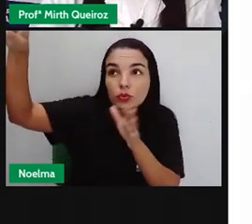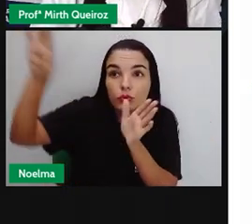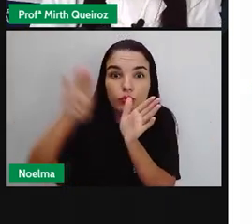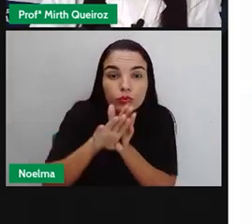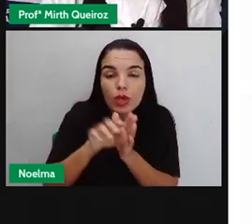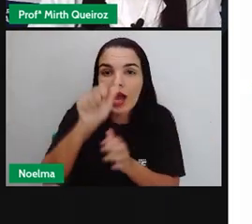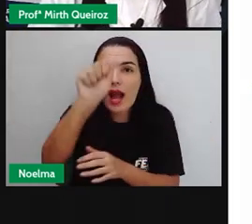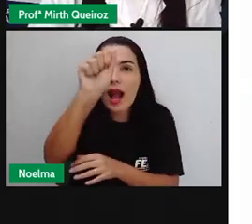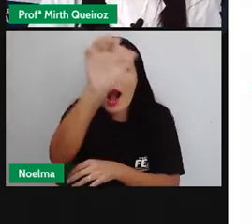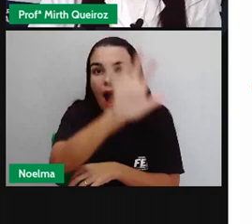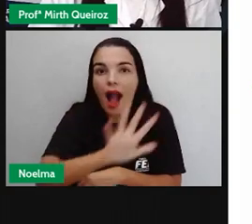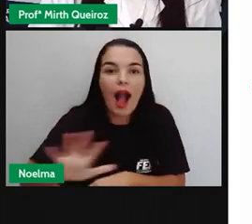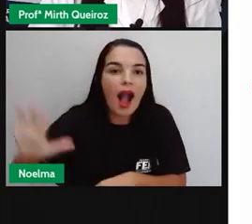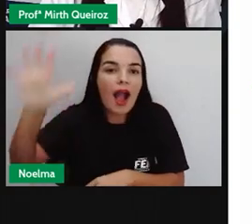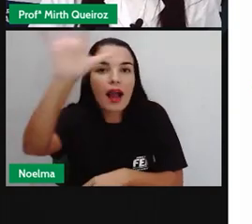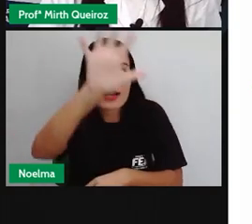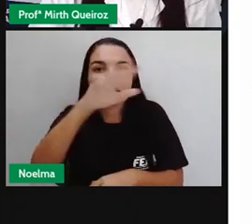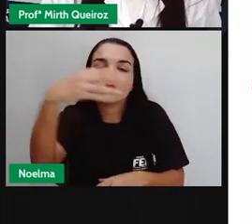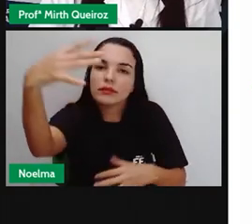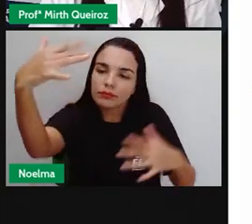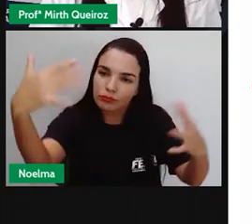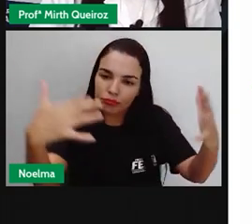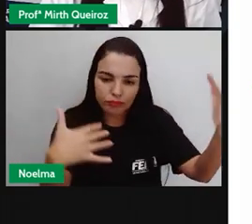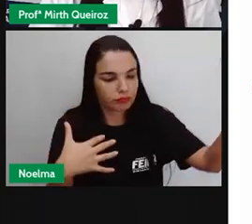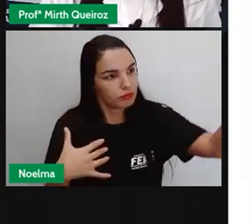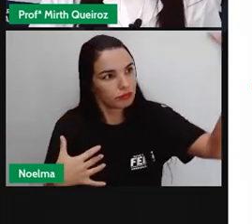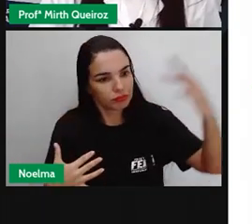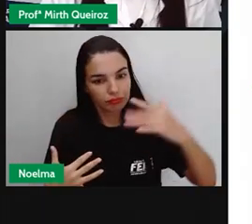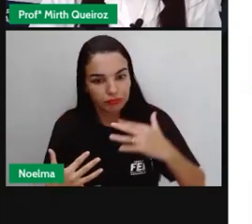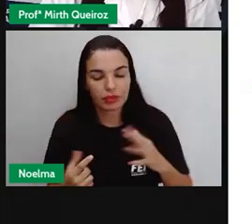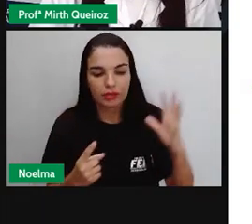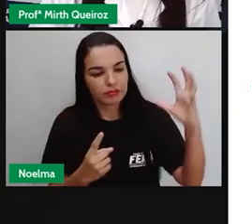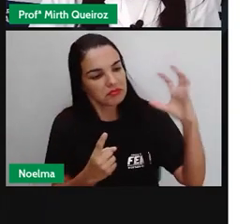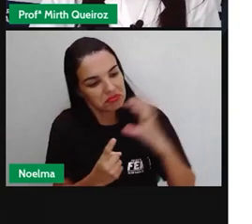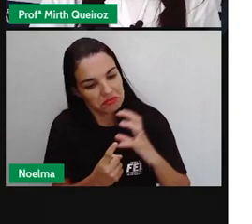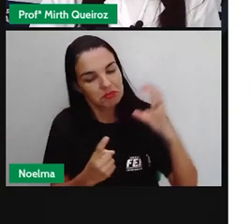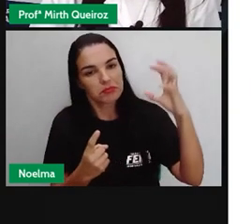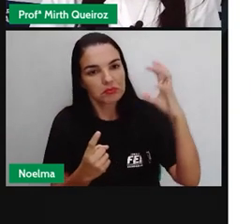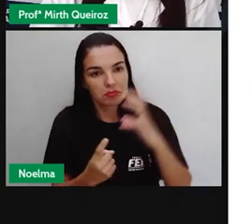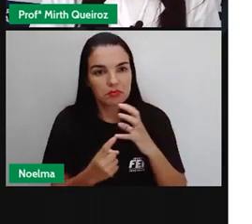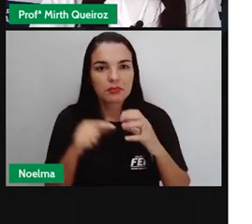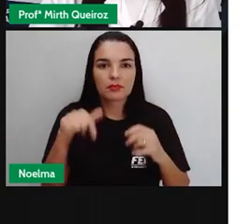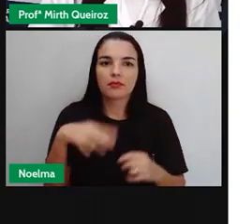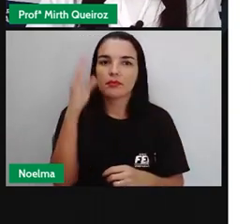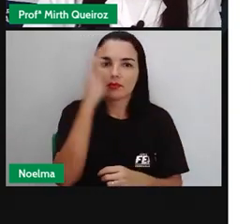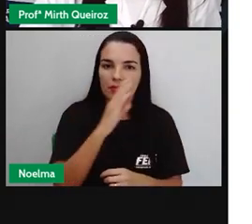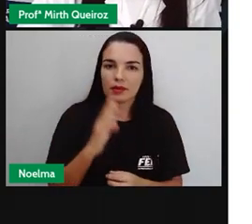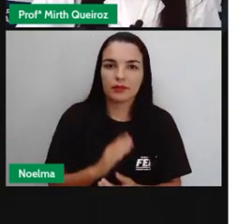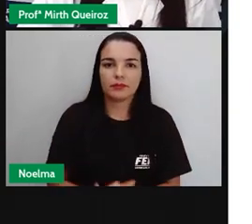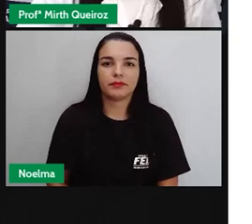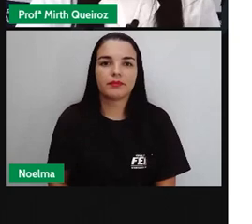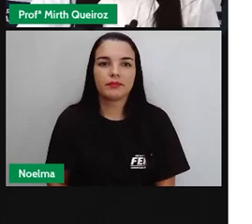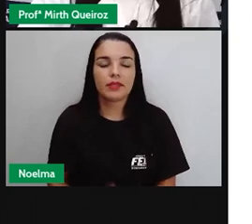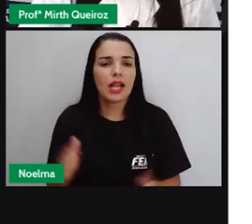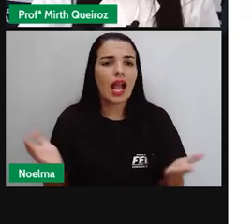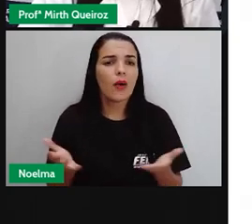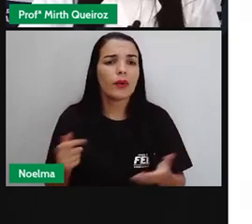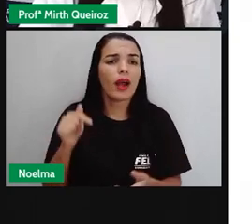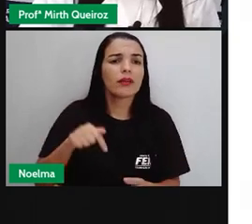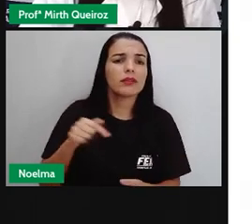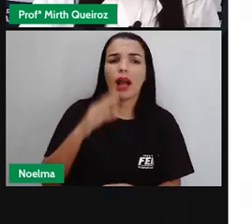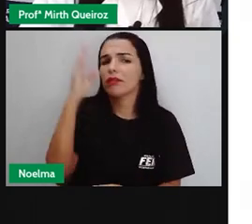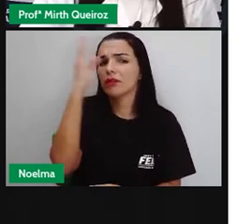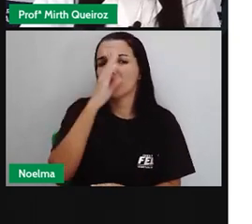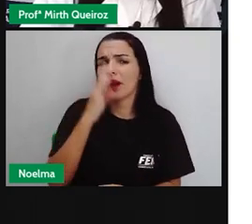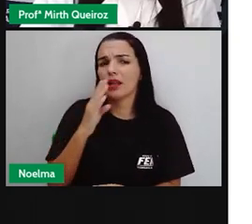asiático, que vieram, de onde vieram esses imigrantes, né? No Brasil, nós